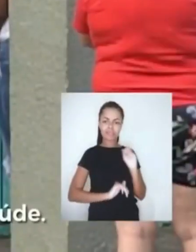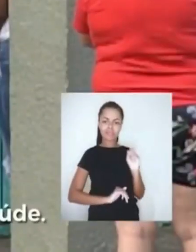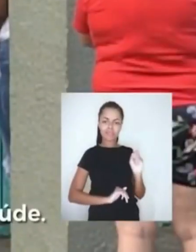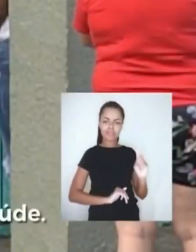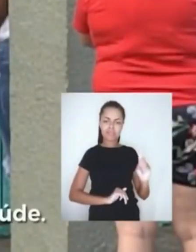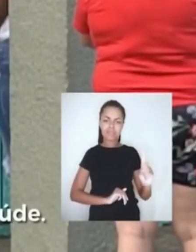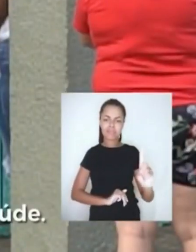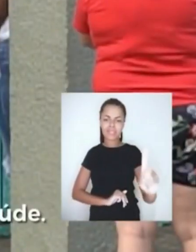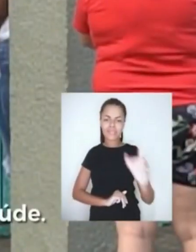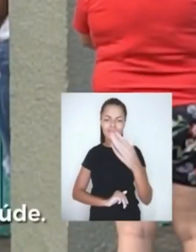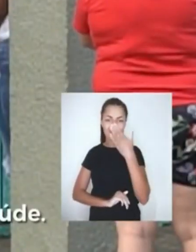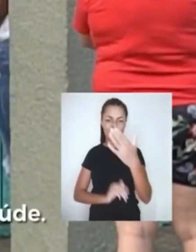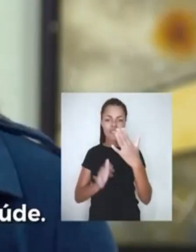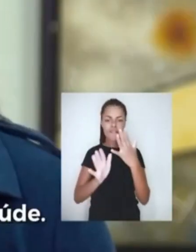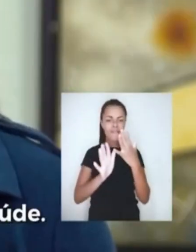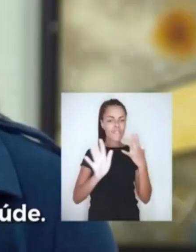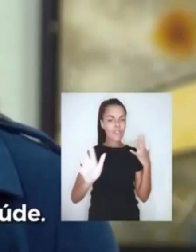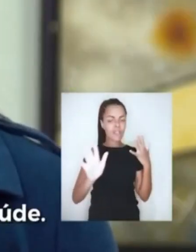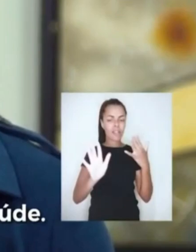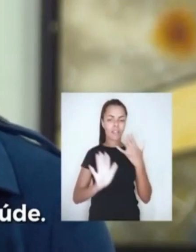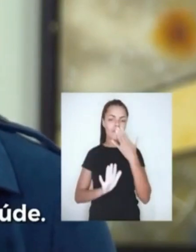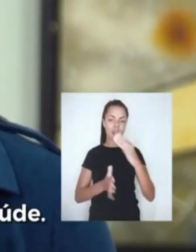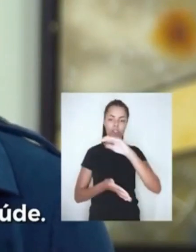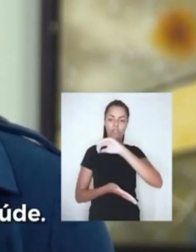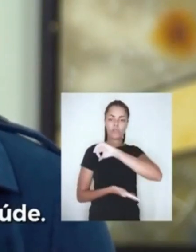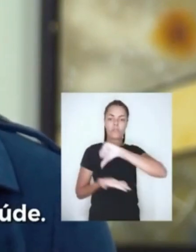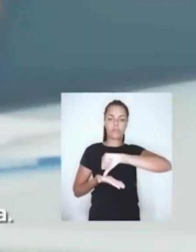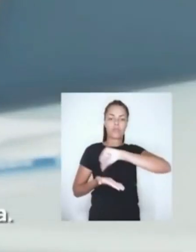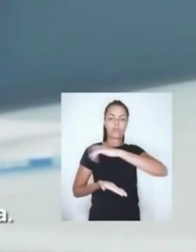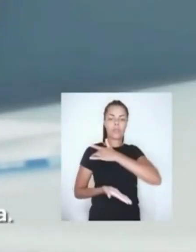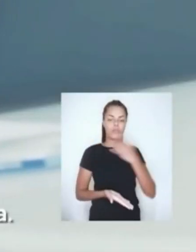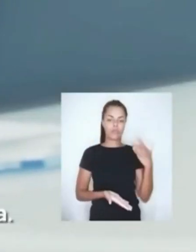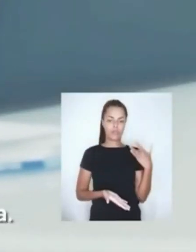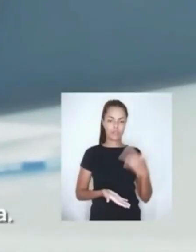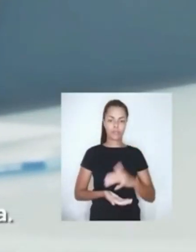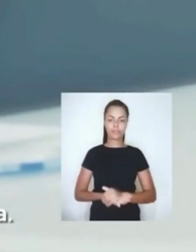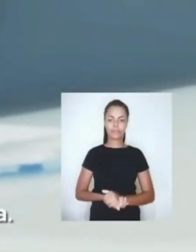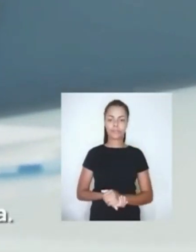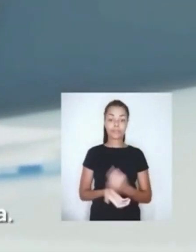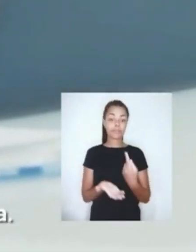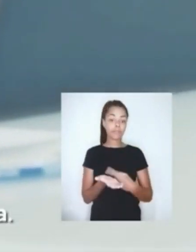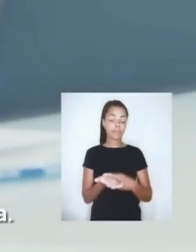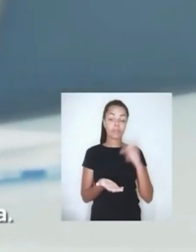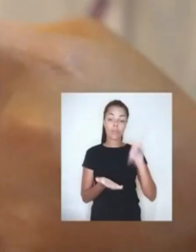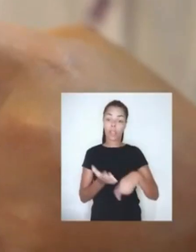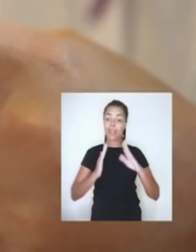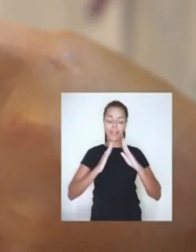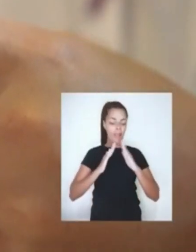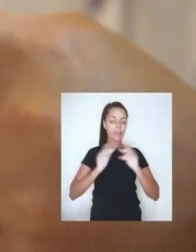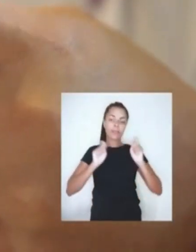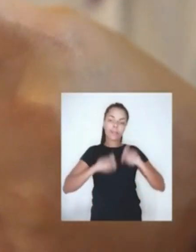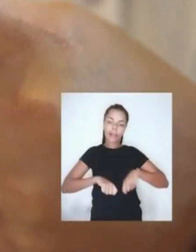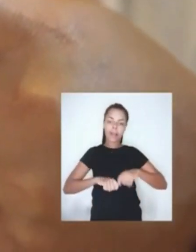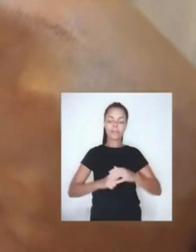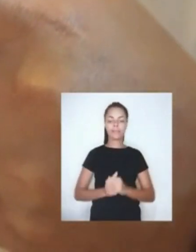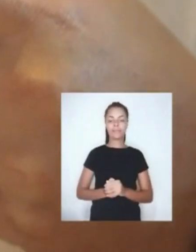para enfrentar fila na porta do posto de saúde. Os agendamentos vão ser feitos de casa. Vamos